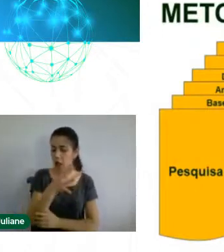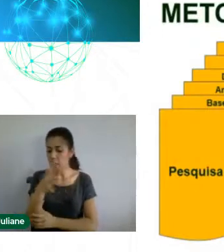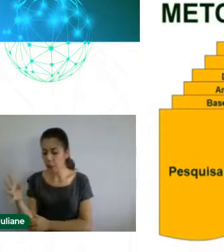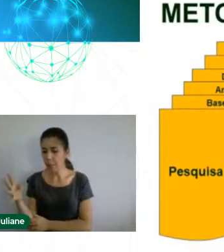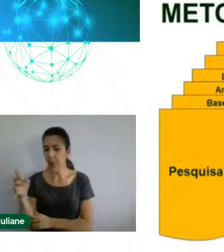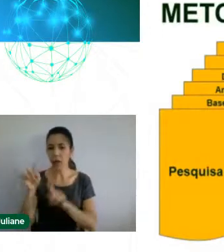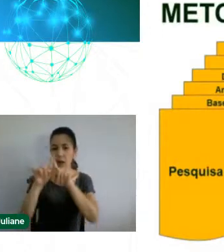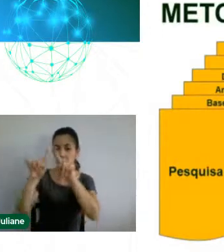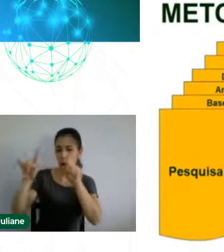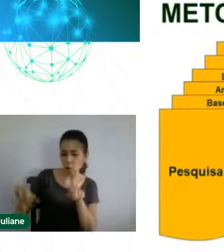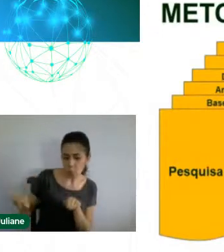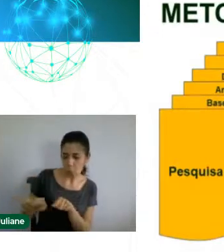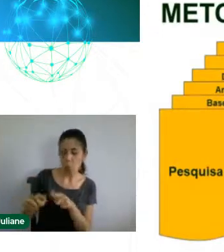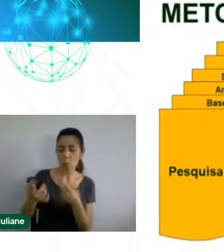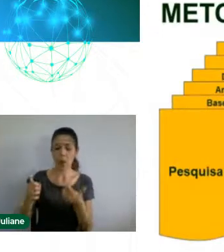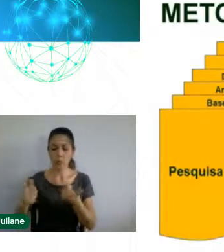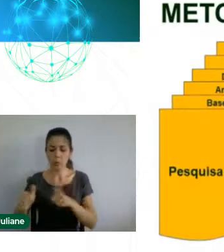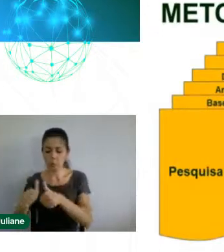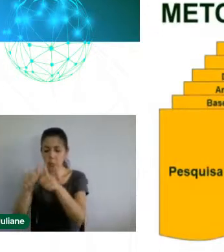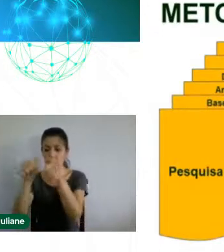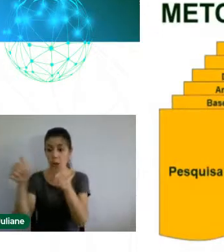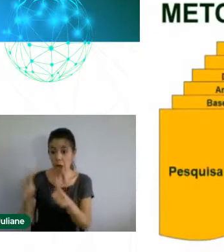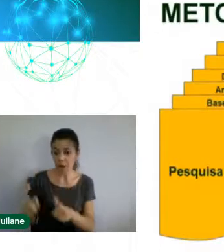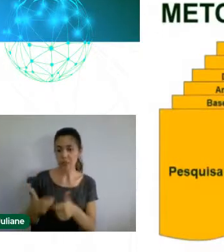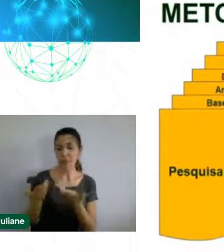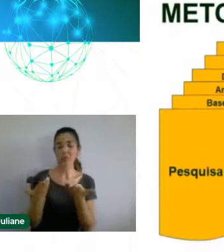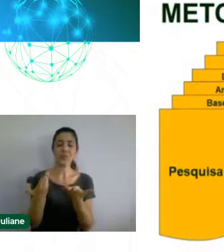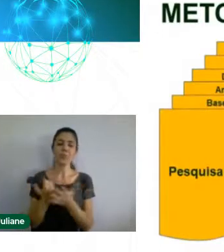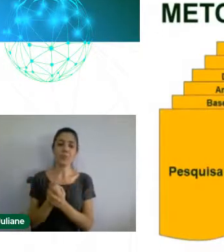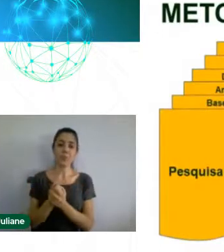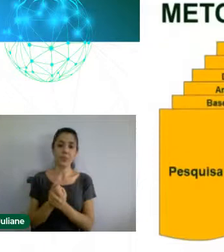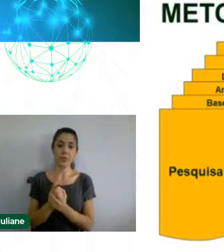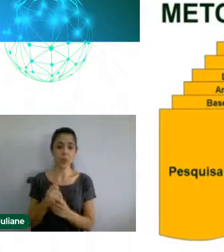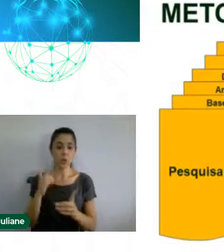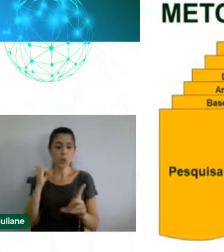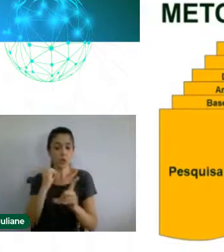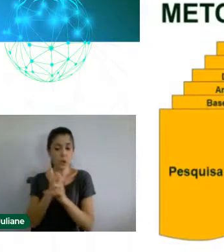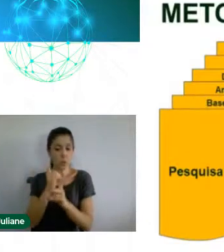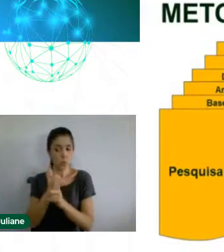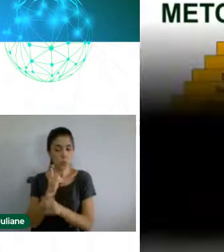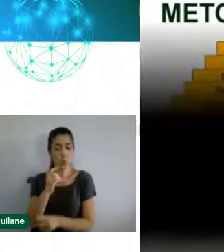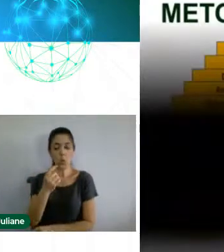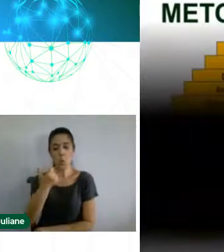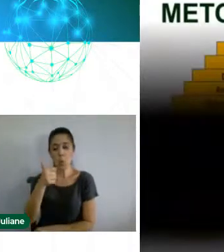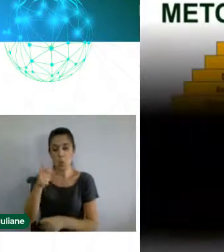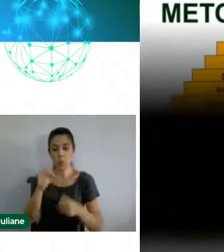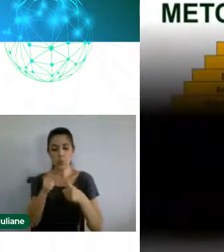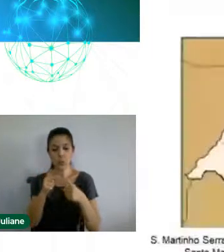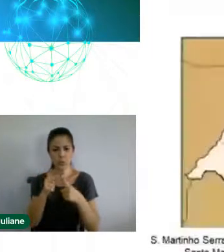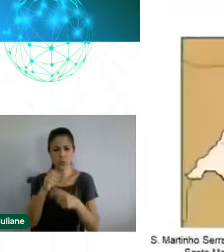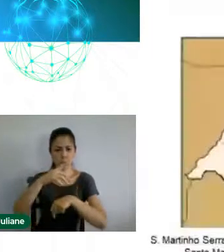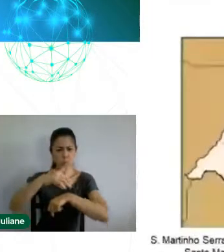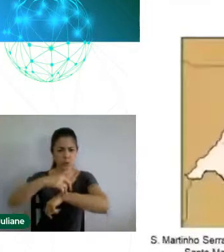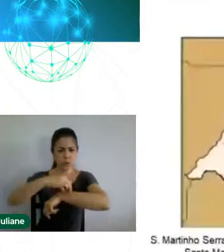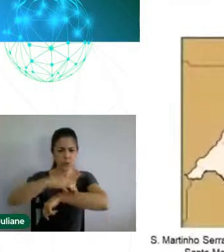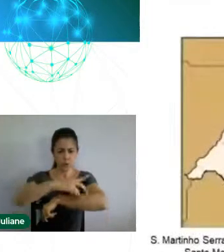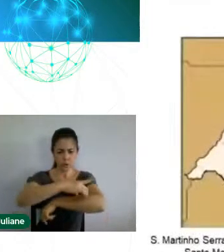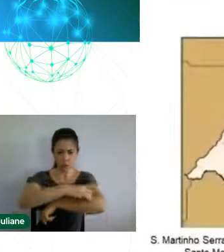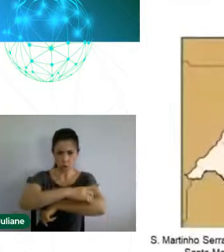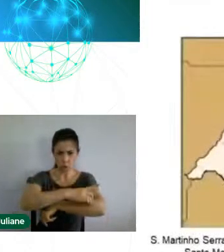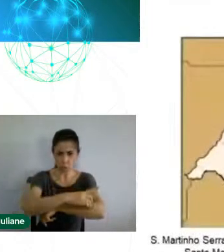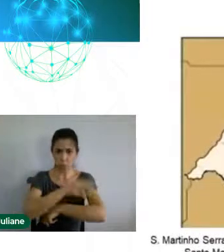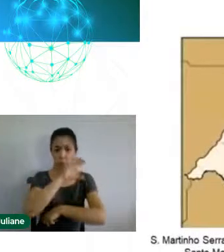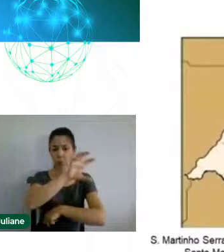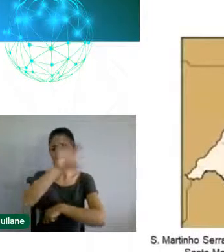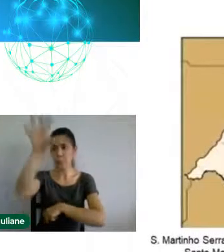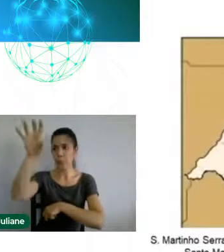propostas. Se foi obtido 11 espécies de dinossauros, ao qual estão distribuídas em 5 regiões do Rio Grande do Sul, que pertence